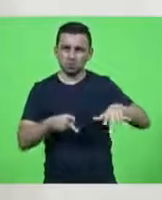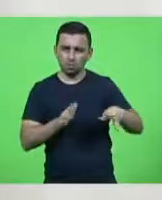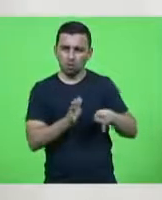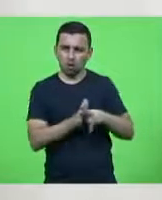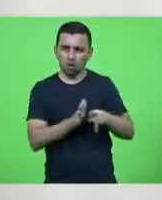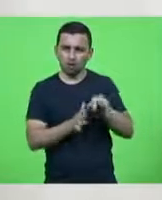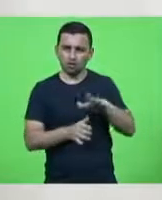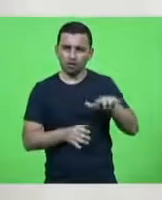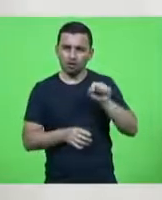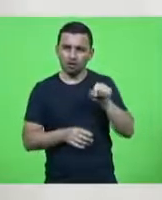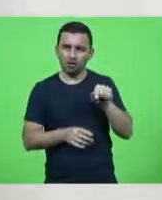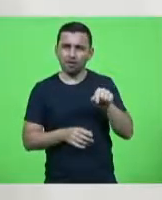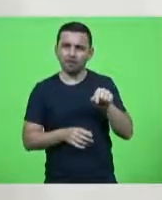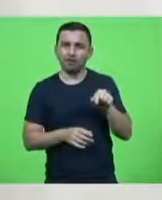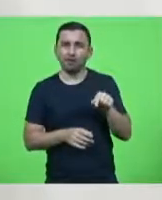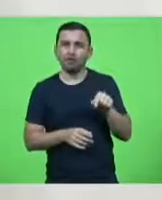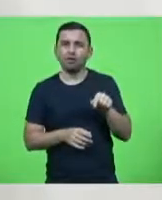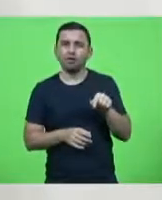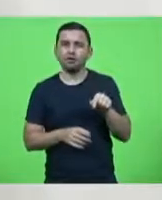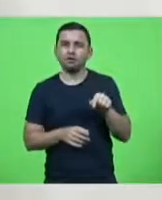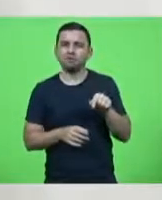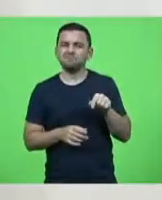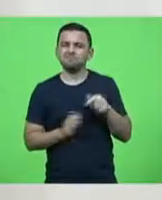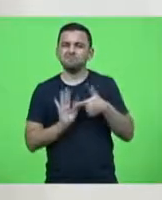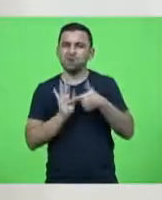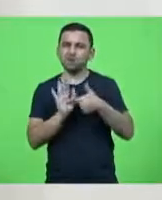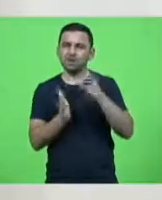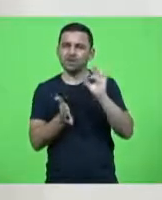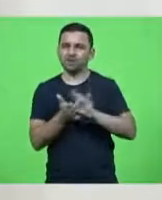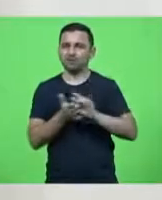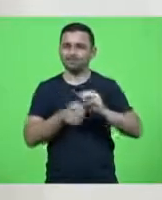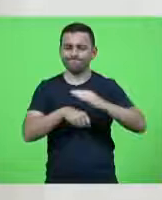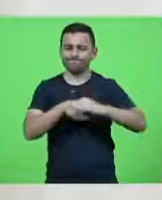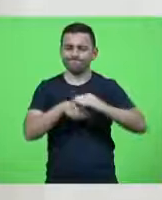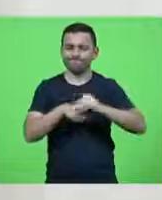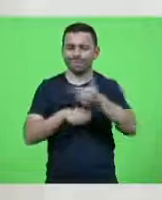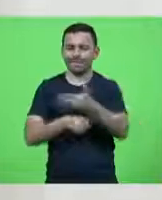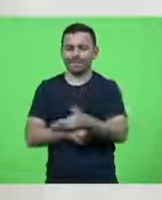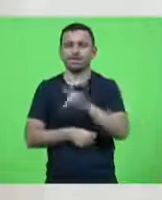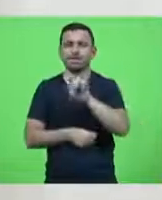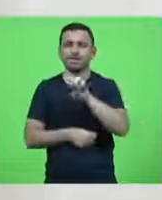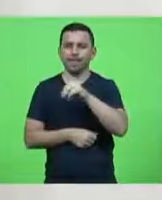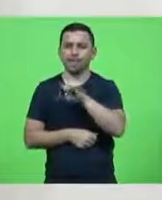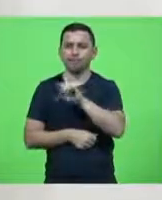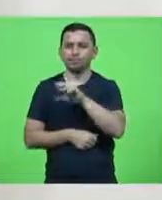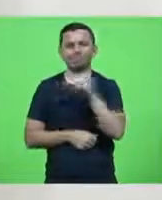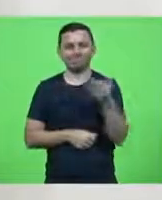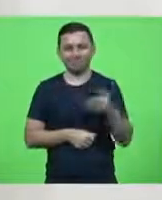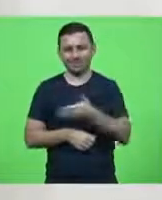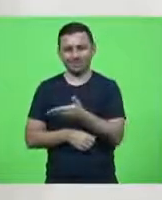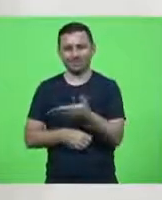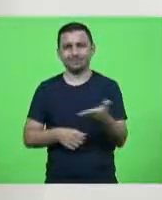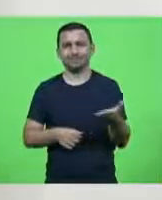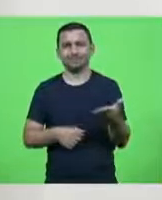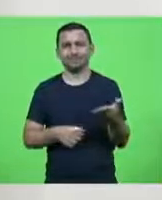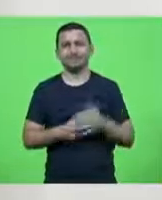região demonstraram o grande carinho que tinham pelo Genésio. Eles se